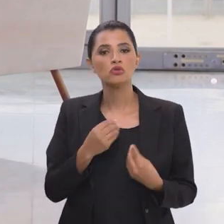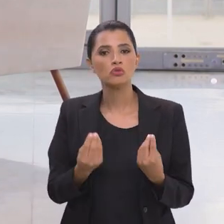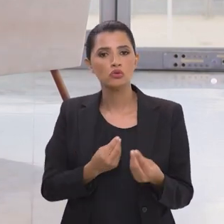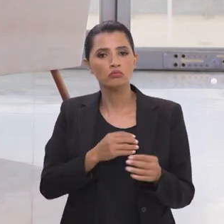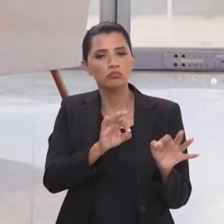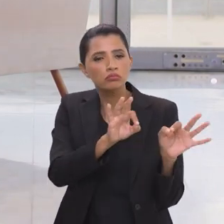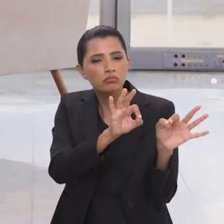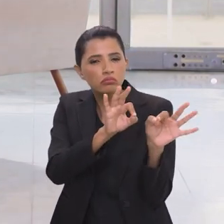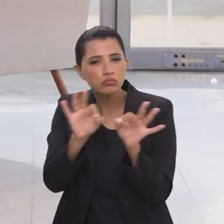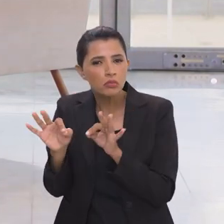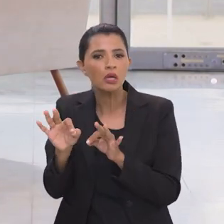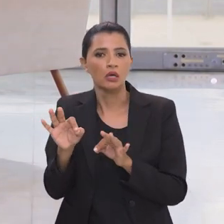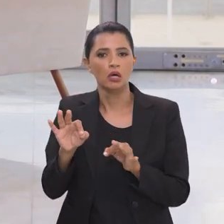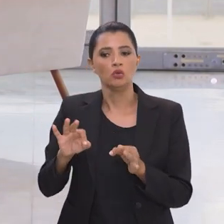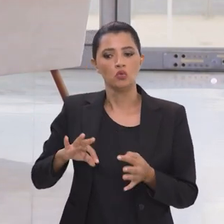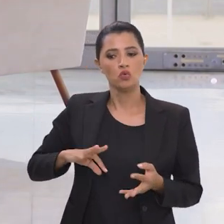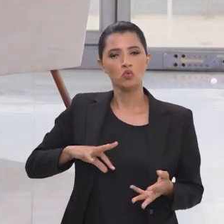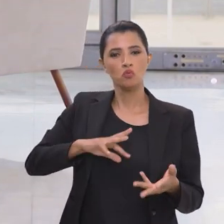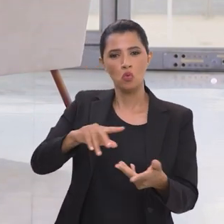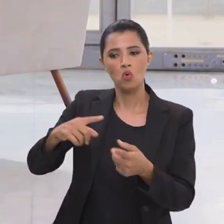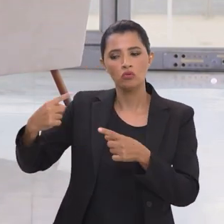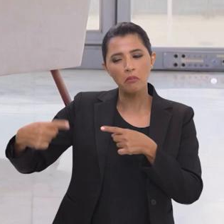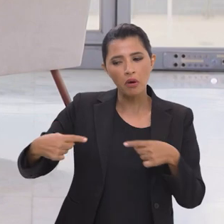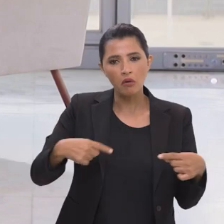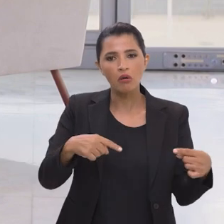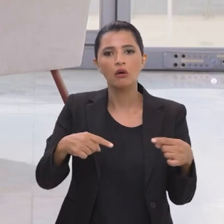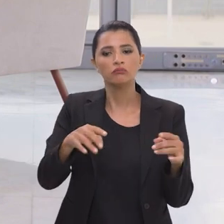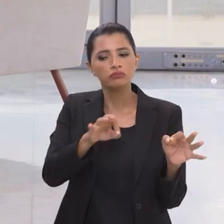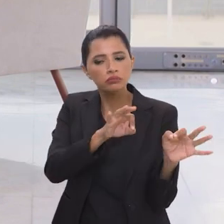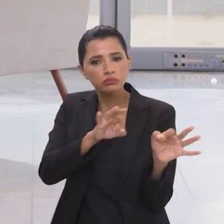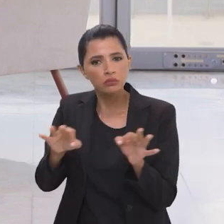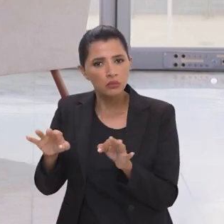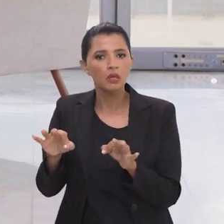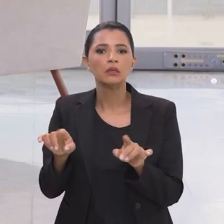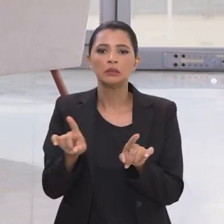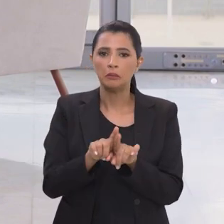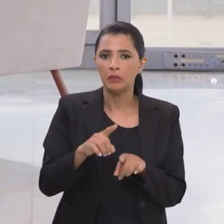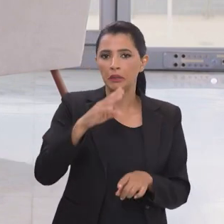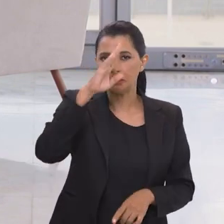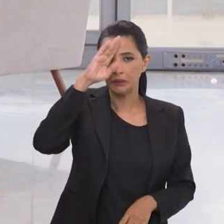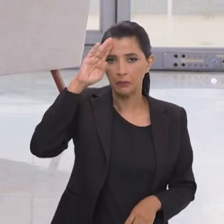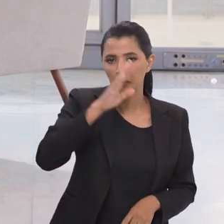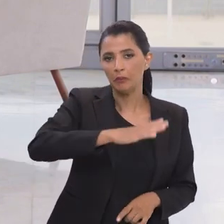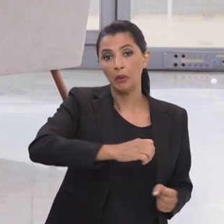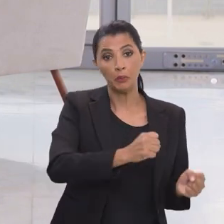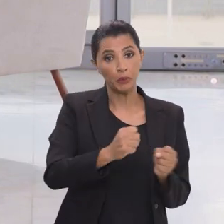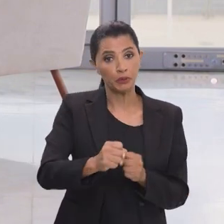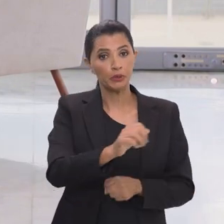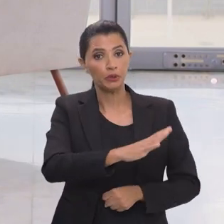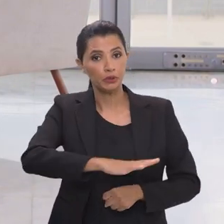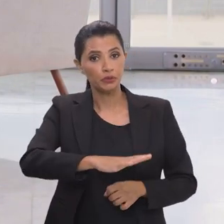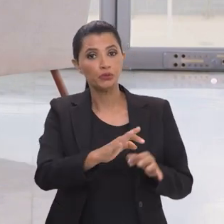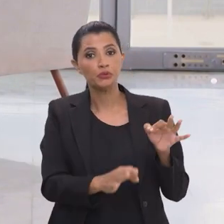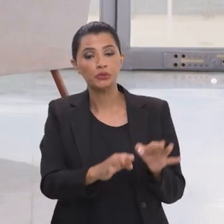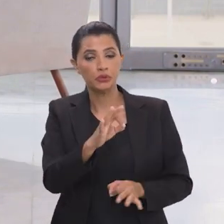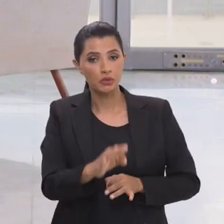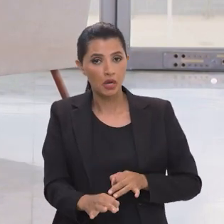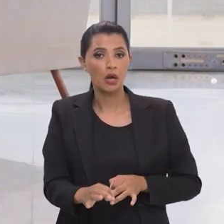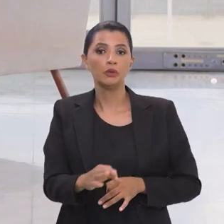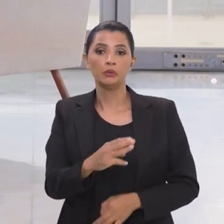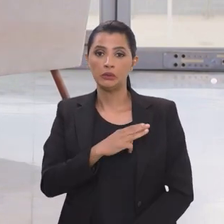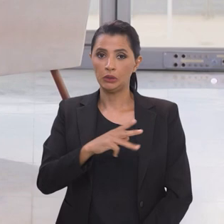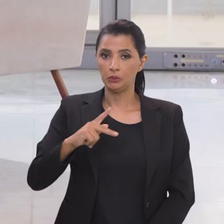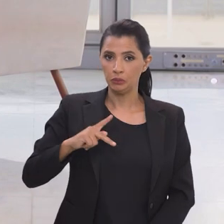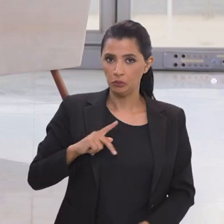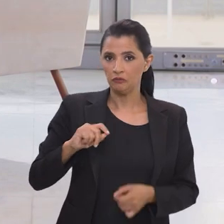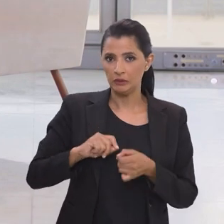estamos assim acompanhando o debate internacional acompanhando o debate que a academia que o poder judiciário que o Ministério Público